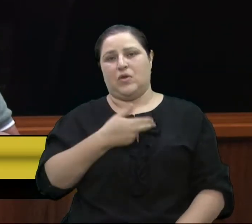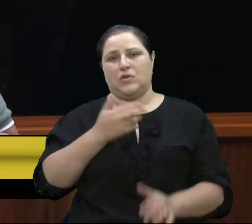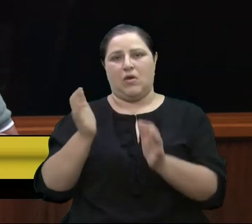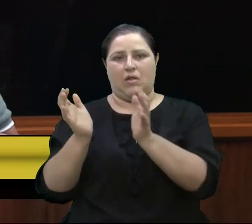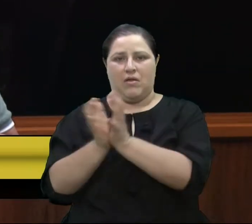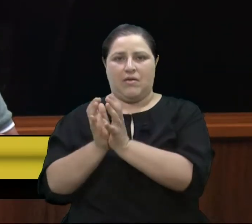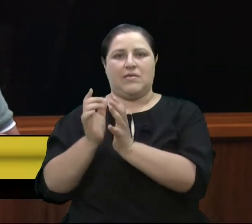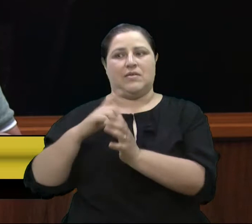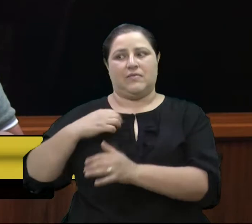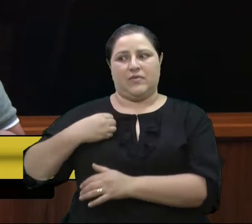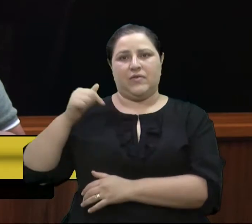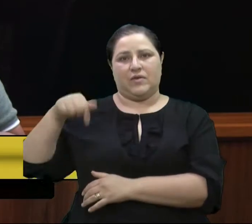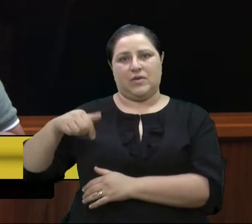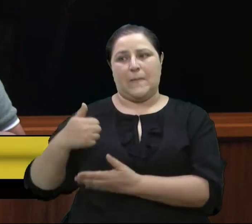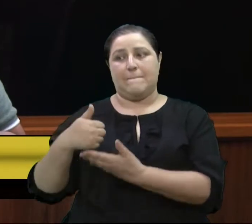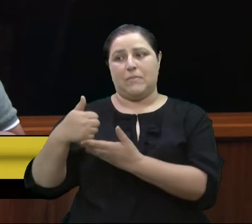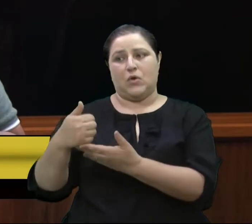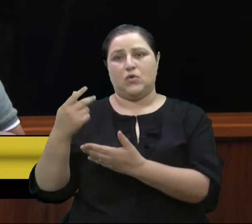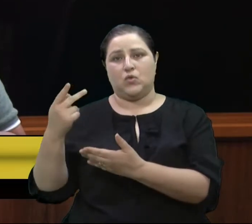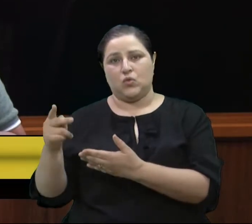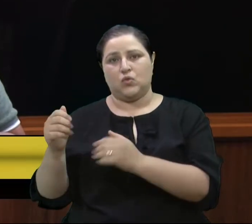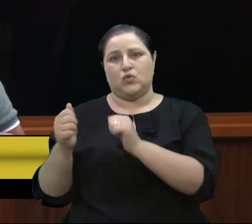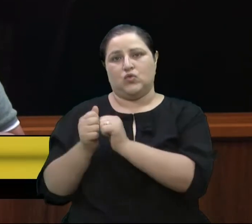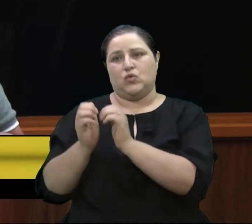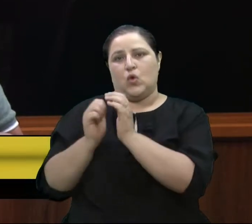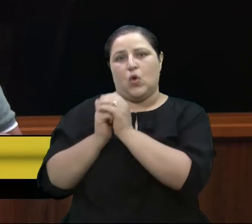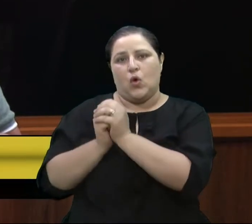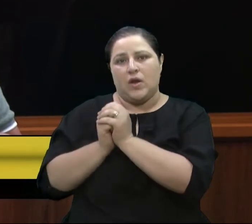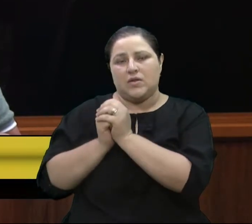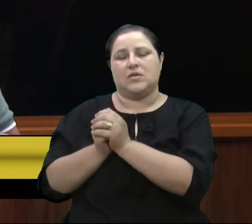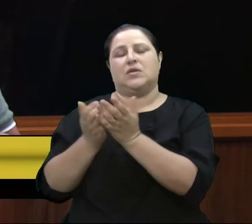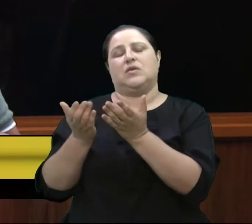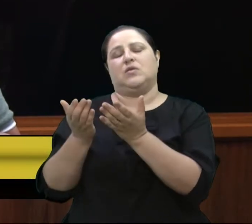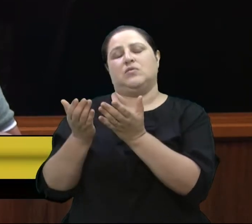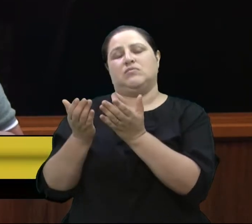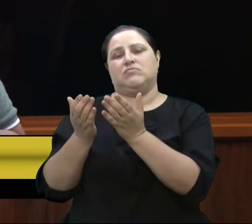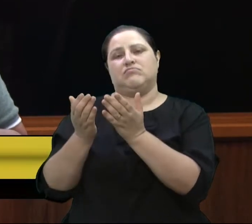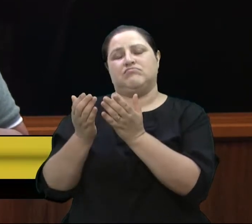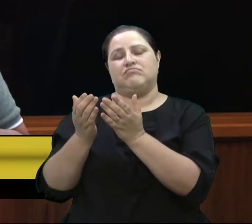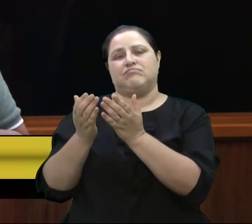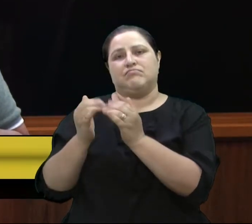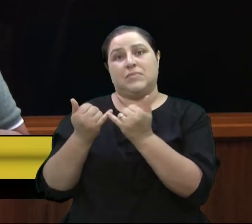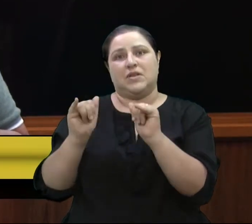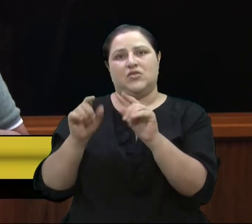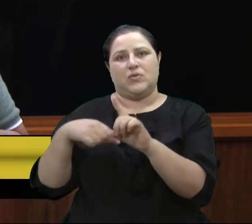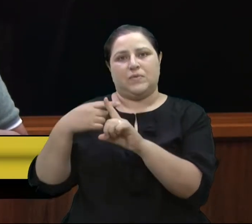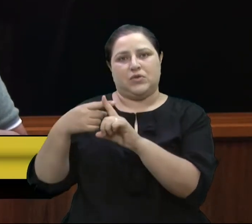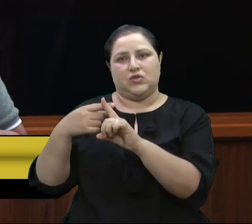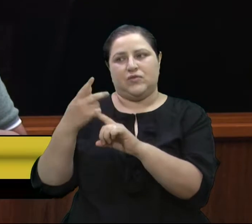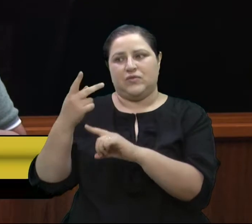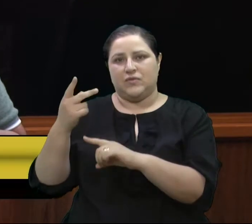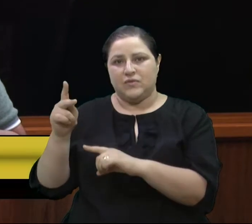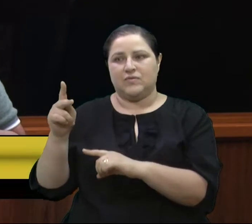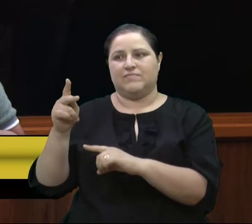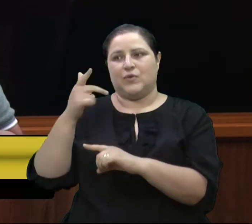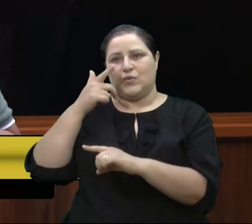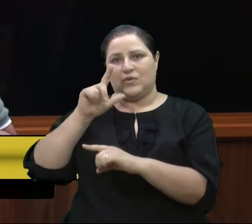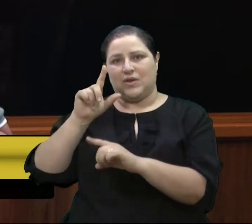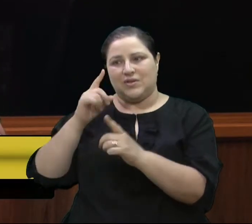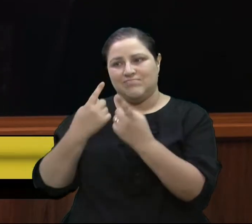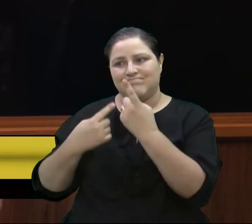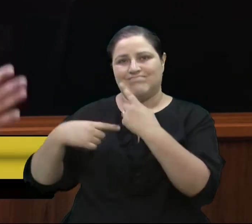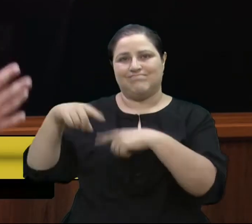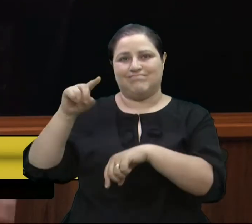senhor, a sua família, em oração, com energias positivas, né, para que o senhor enfrente esse momento